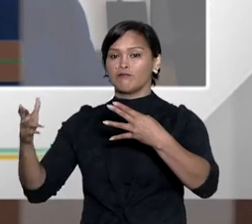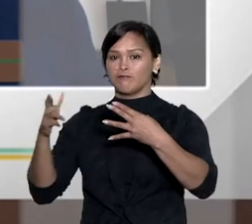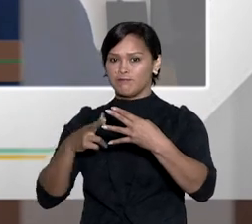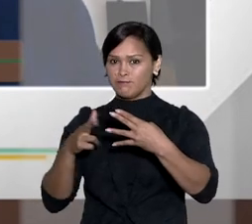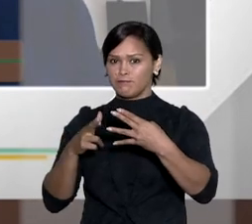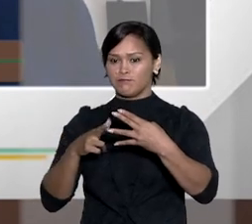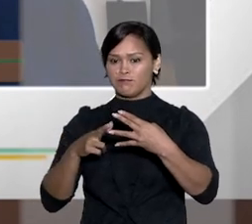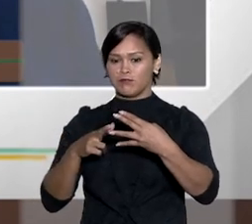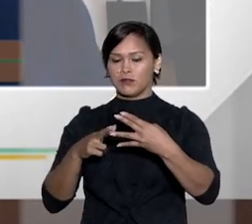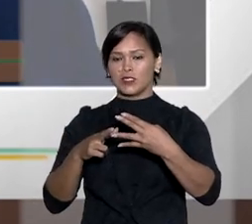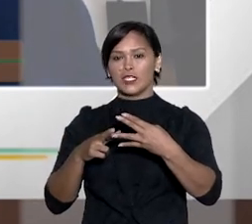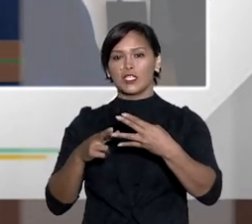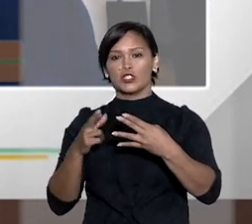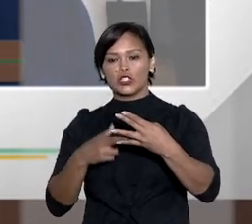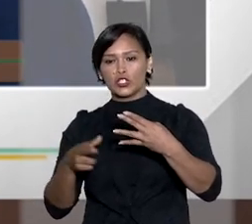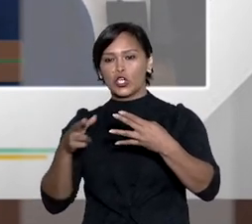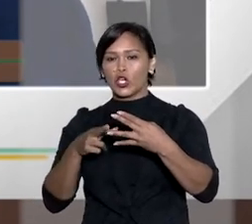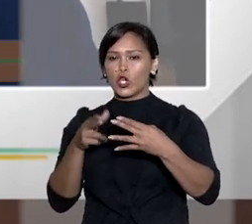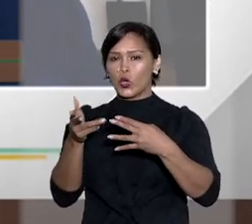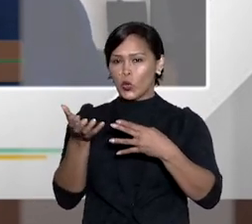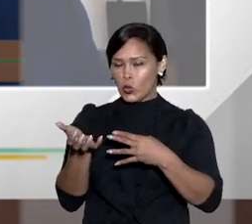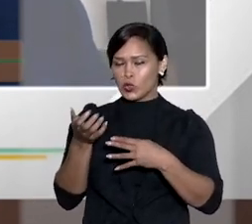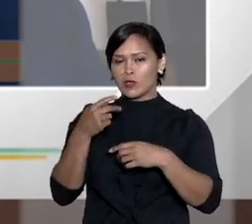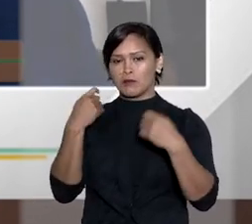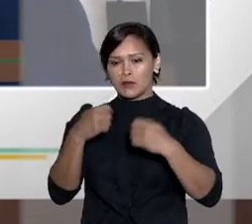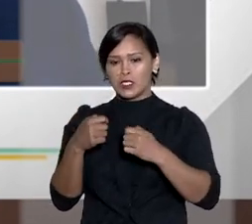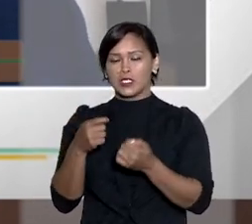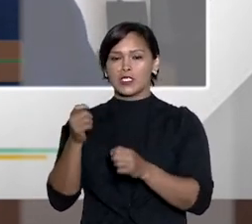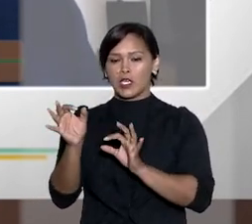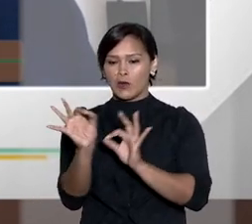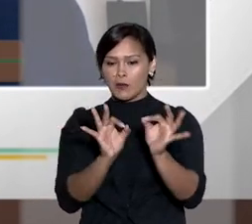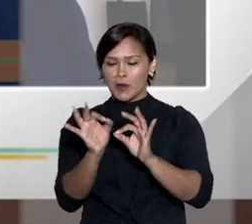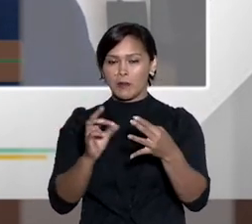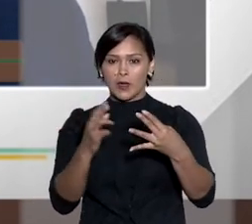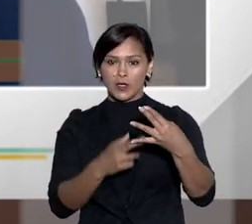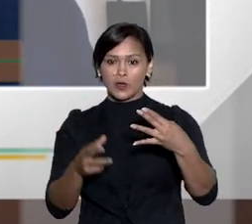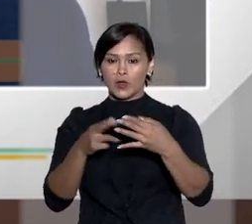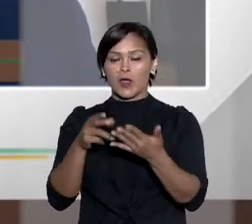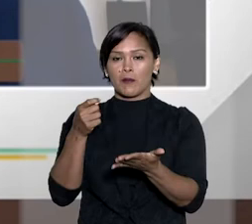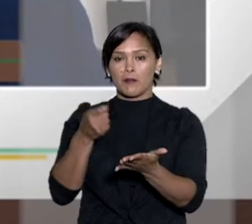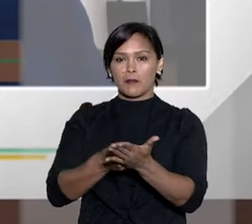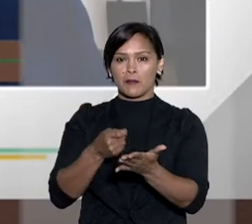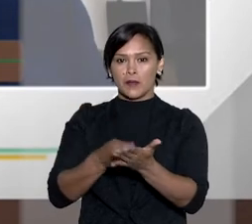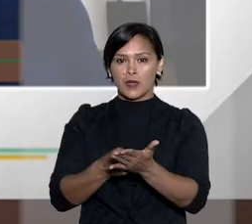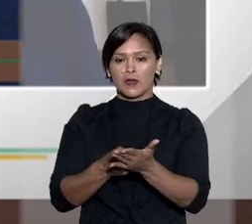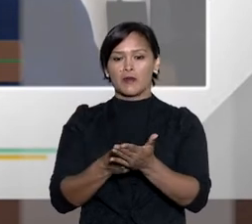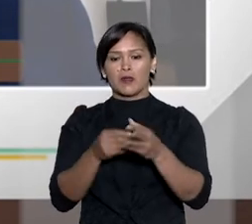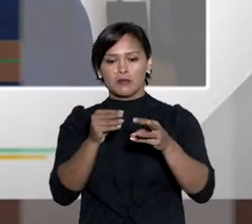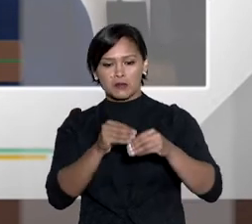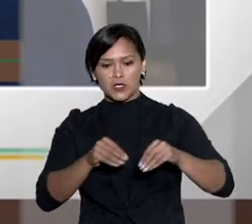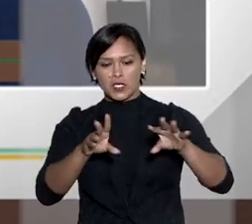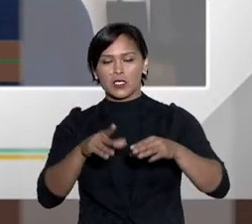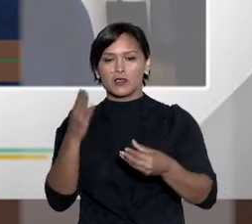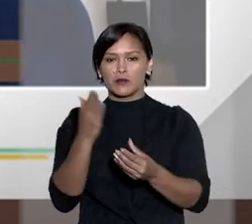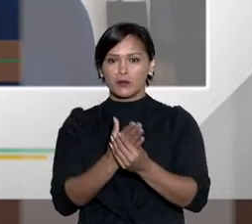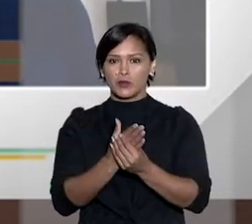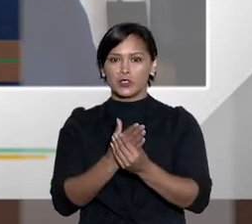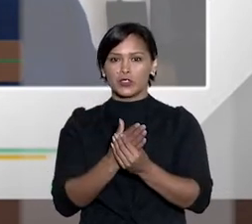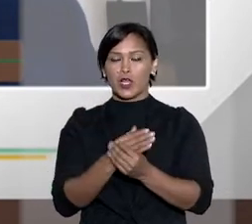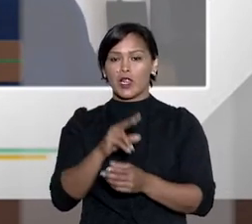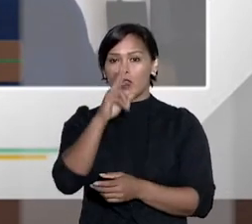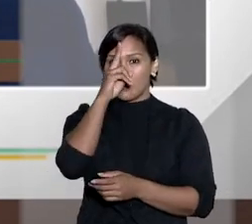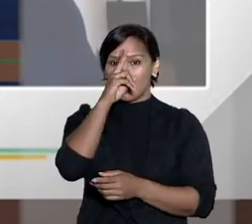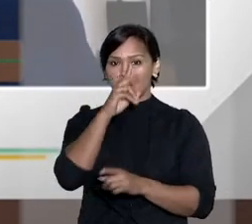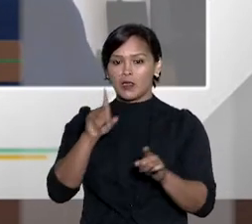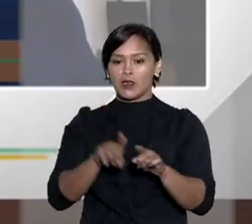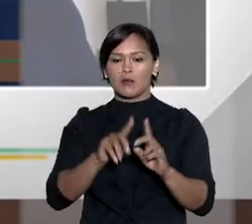necessidade do preparo do recurso, isso é o pagamento das despesas processuais, salvo se a parte for beneficiária